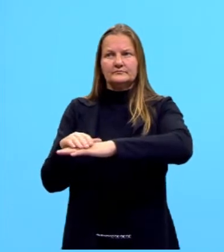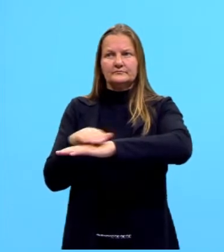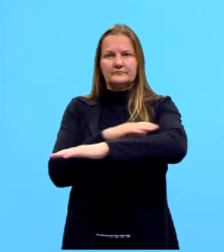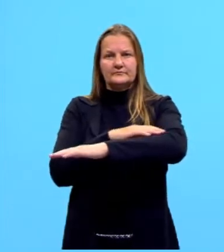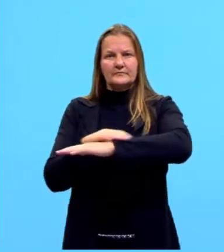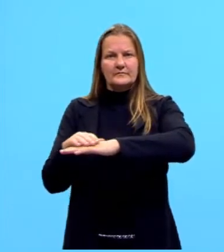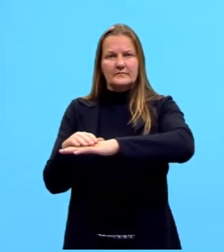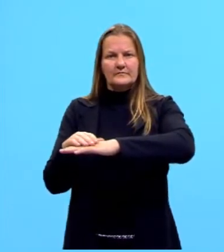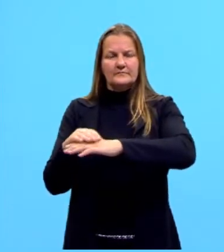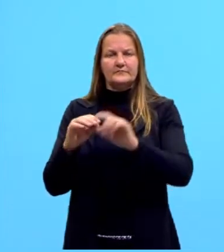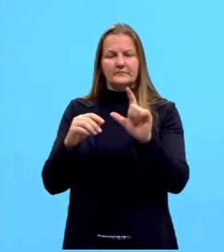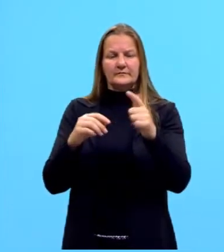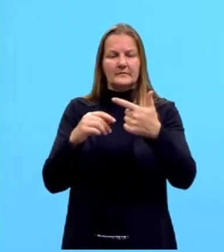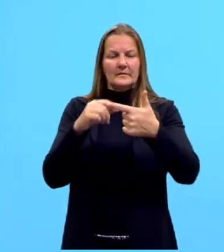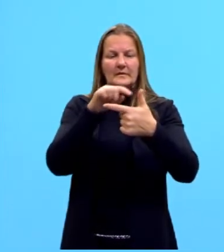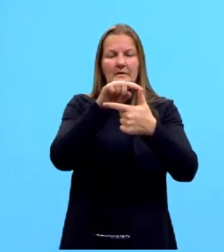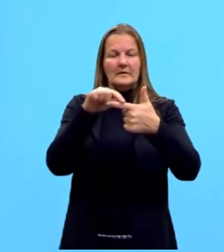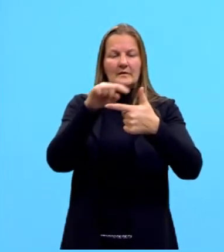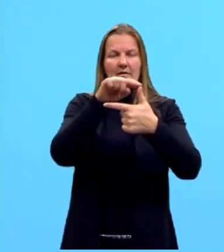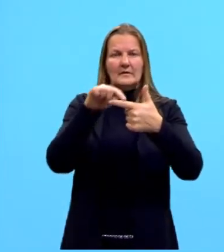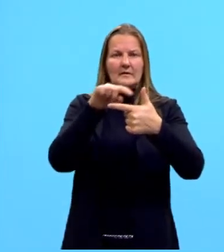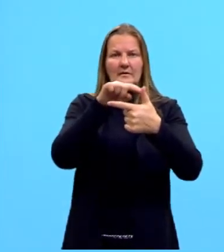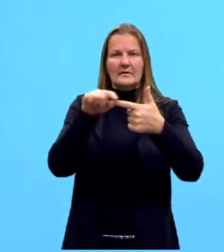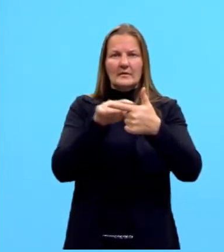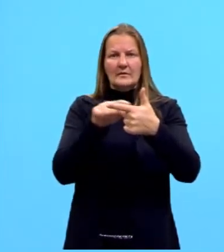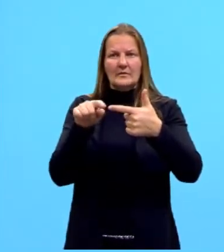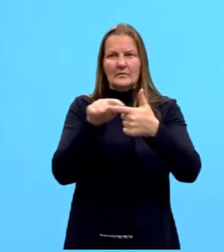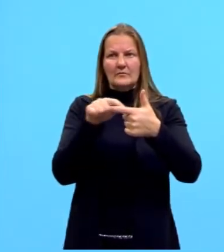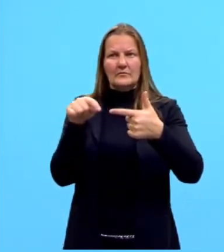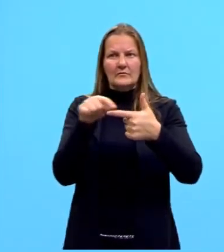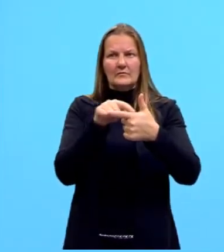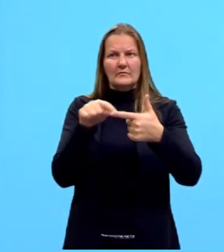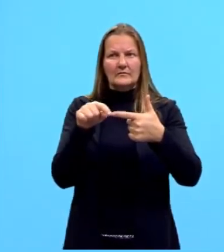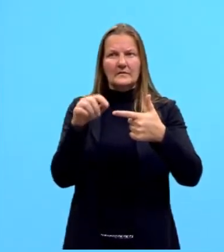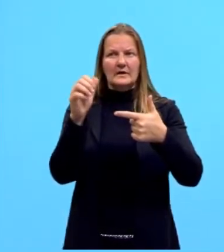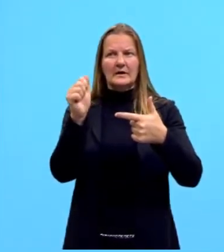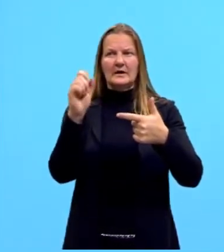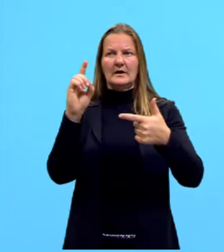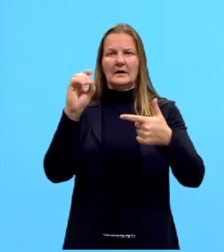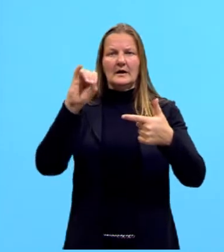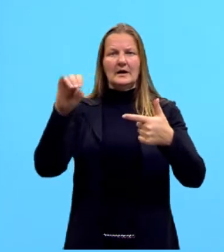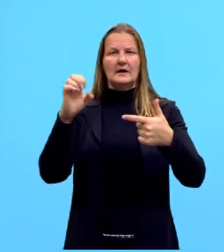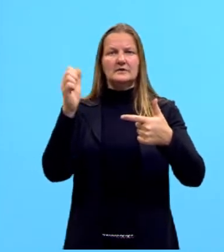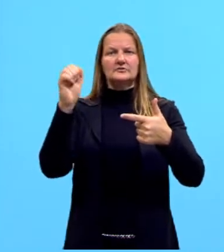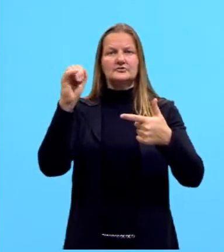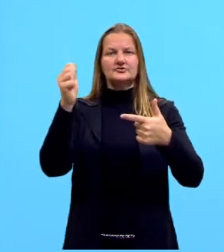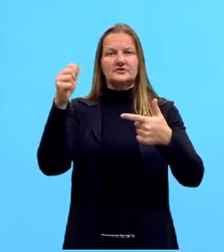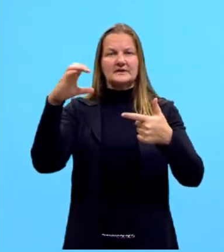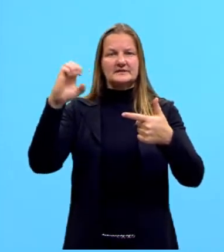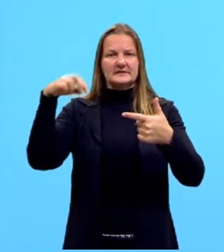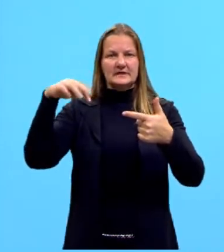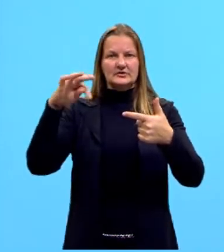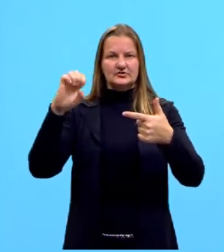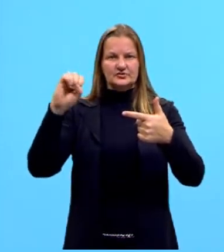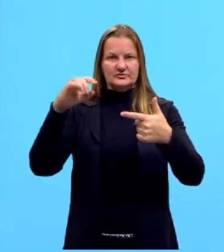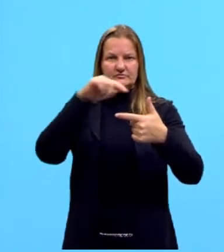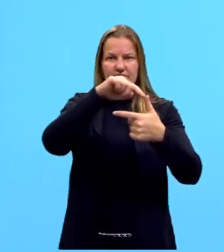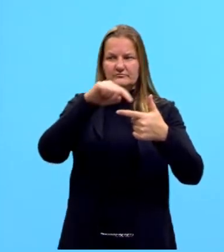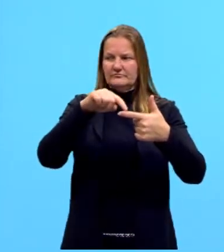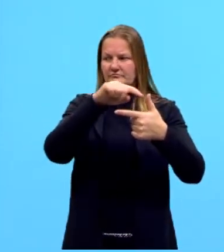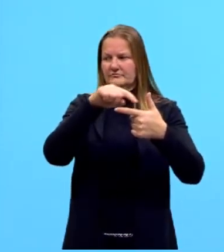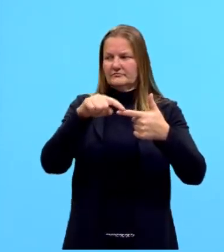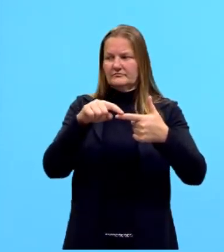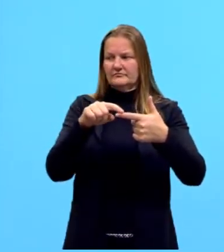o ângulo alfa aqui junto com a hipotenusa, ele recebe o nome de cateto adjacente. Então,